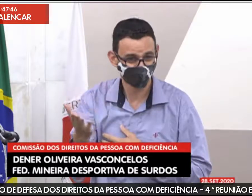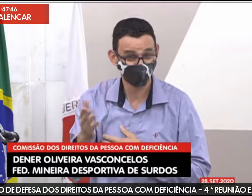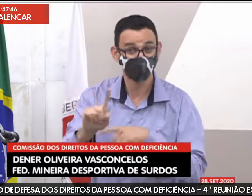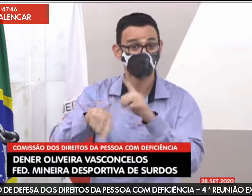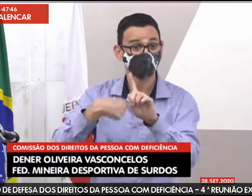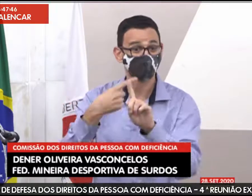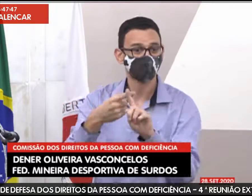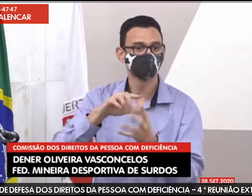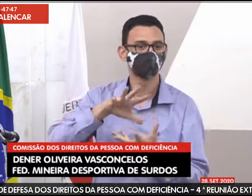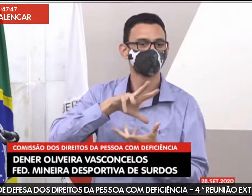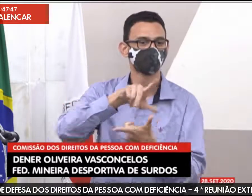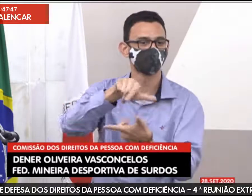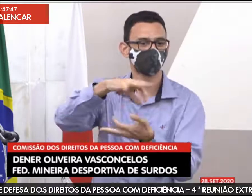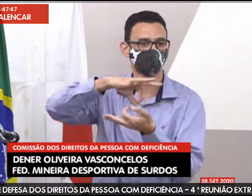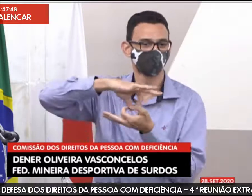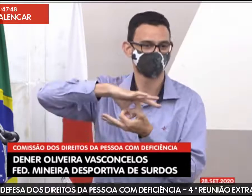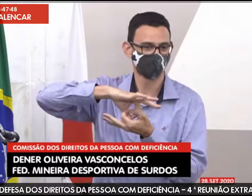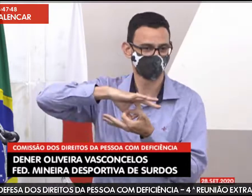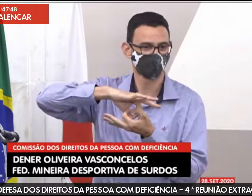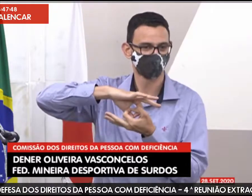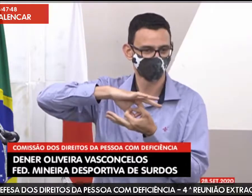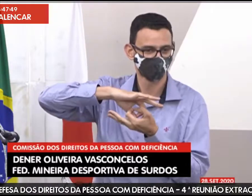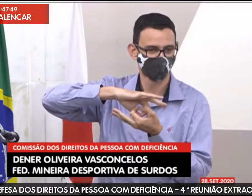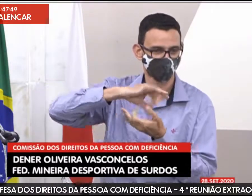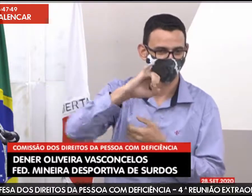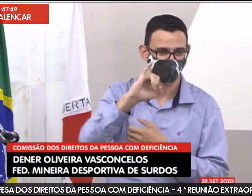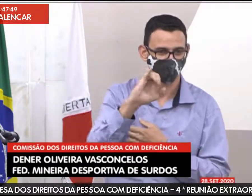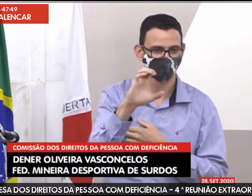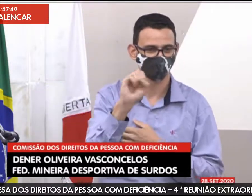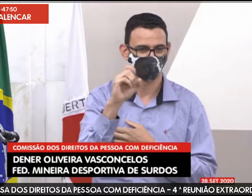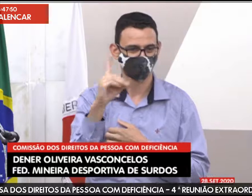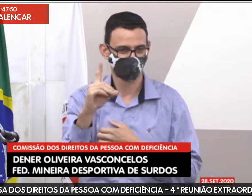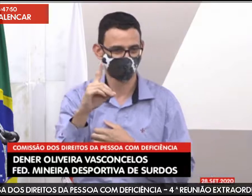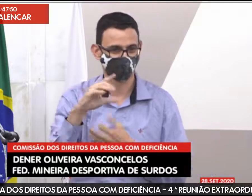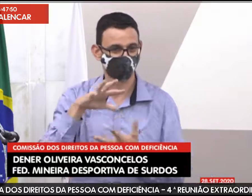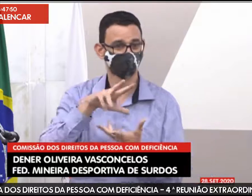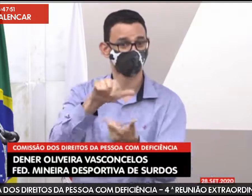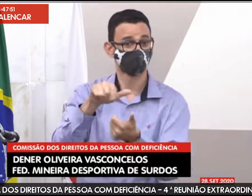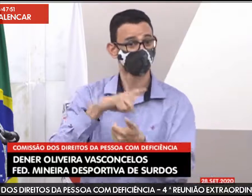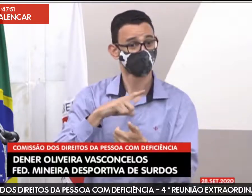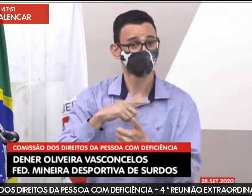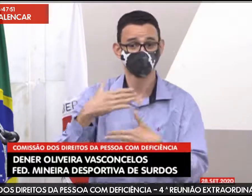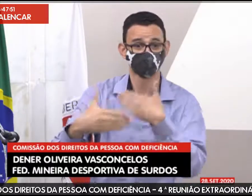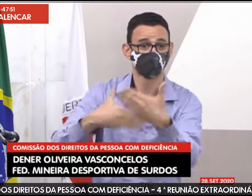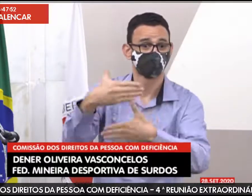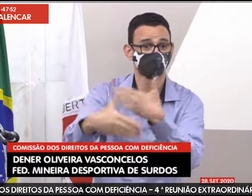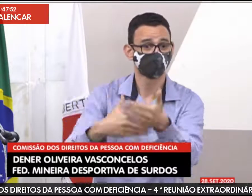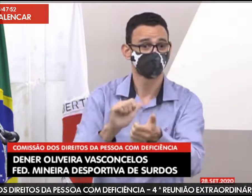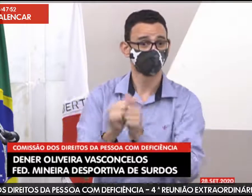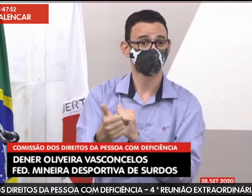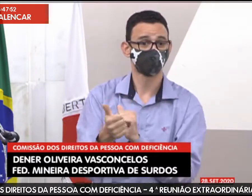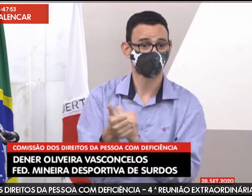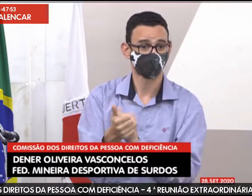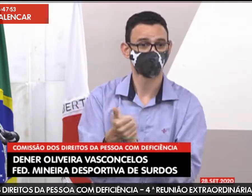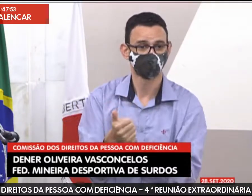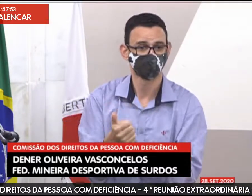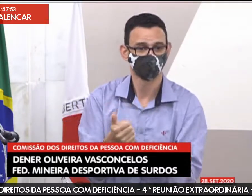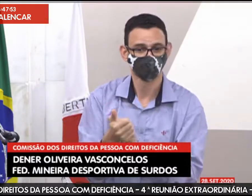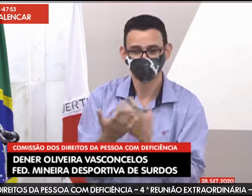os surdos tenham essa possibilidade de apoio.